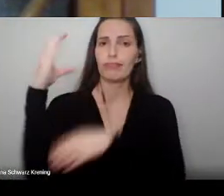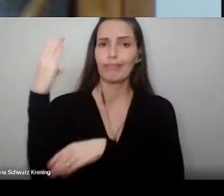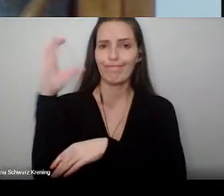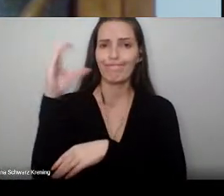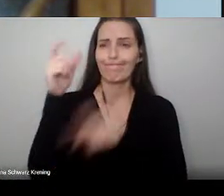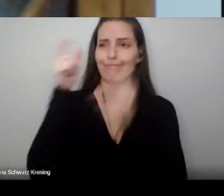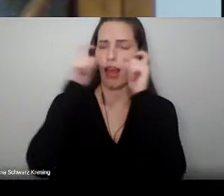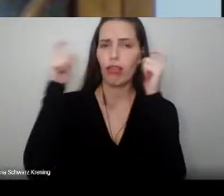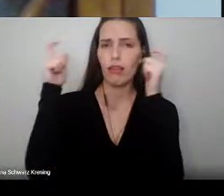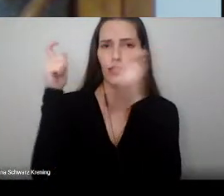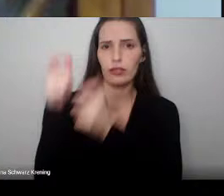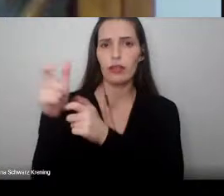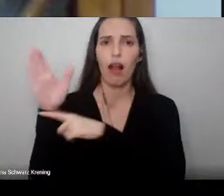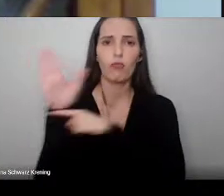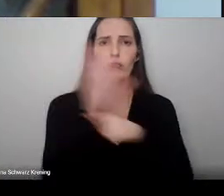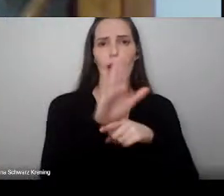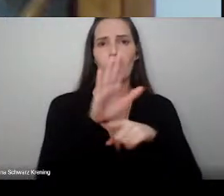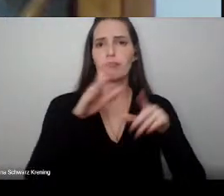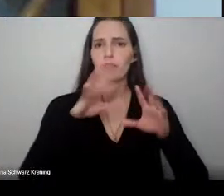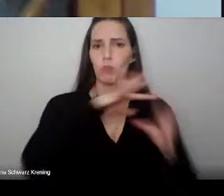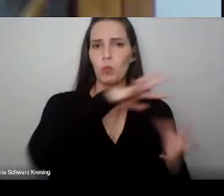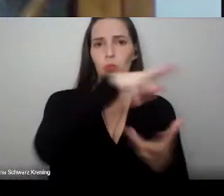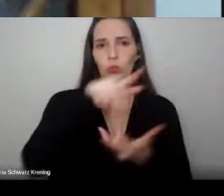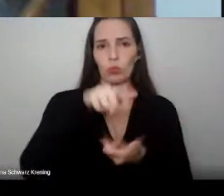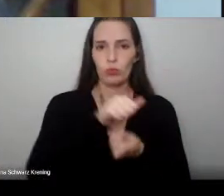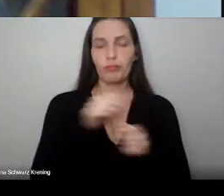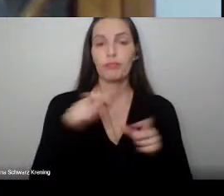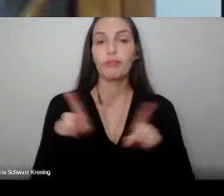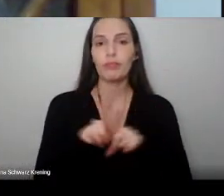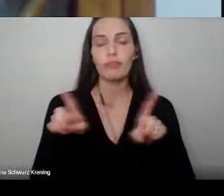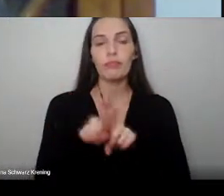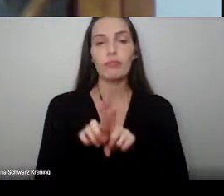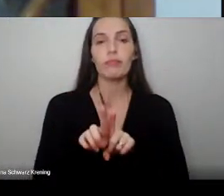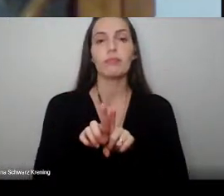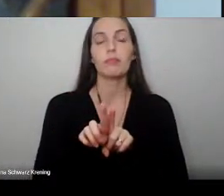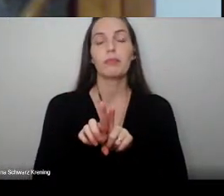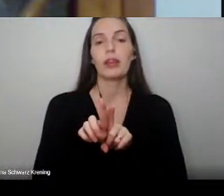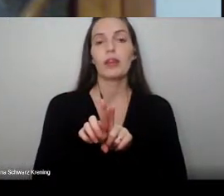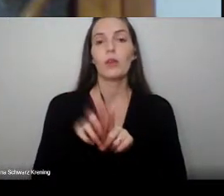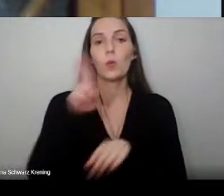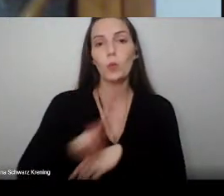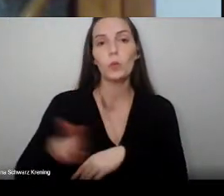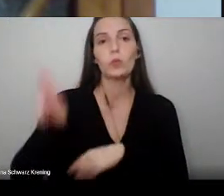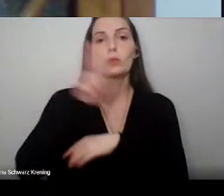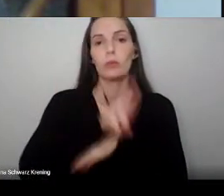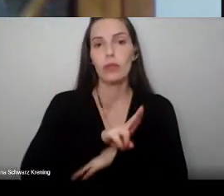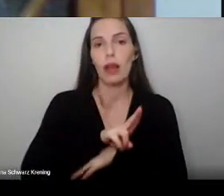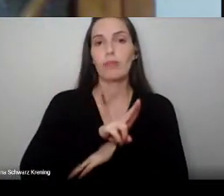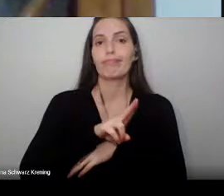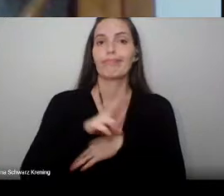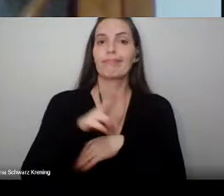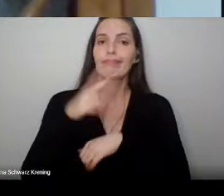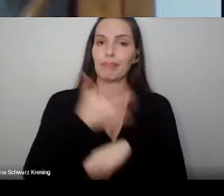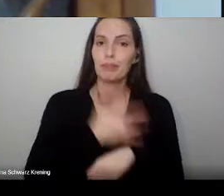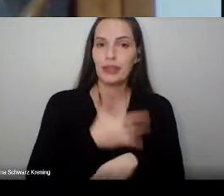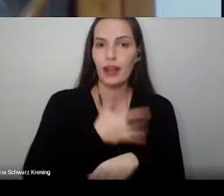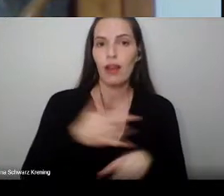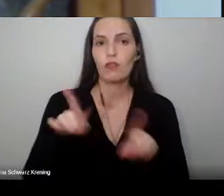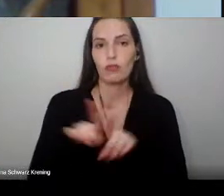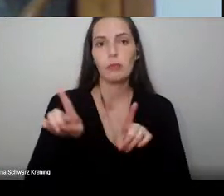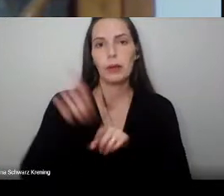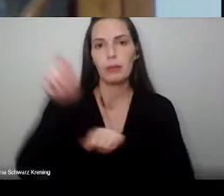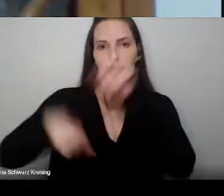Juro cumprir estes preceitos para poder usufruir da benevolência e da confiança dos homens. Assim, o